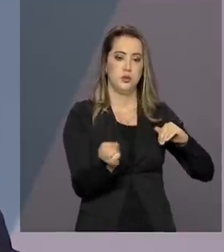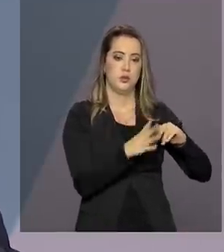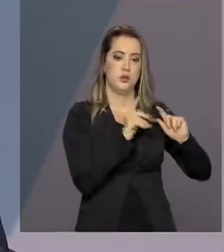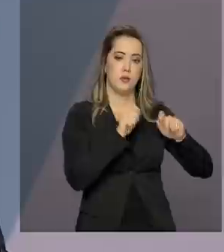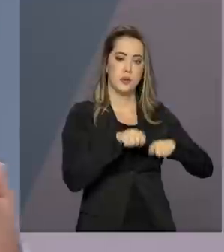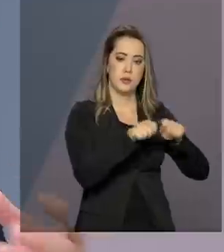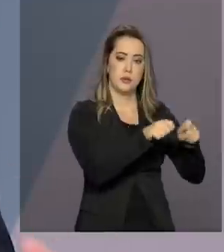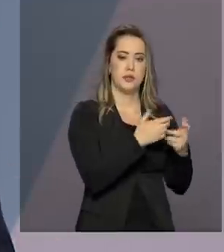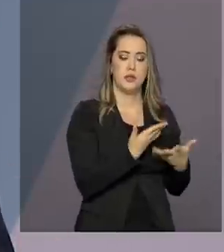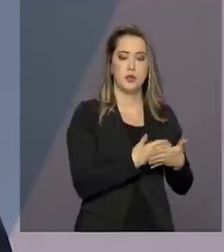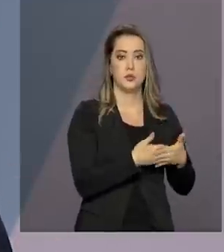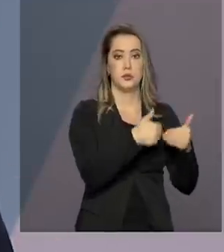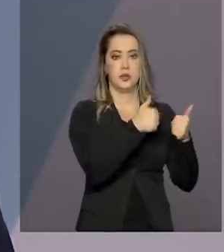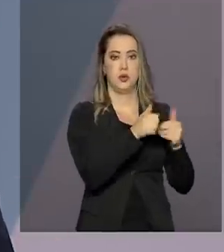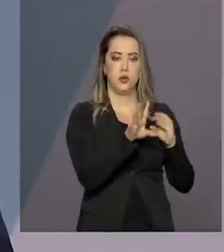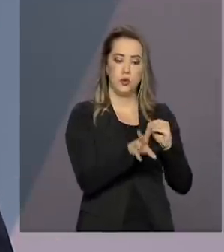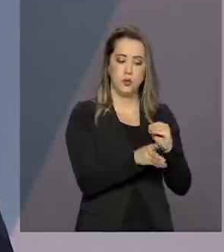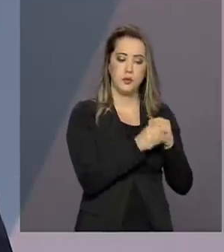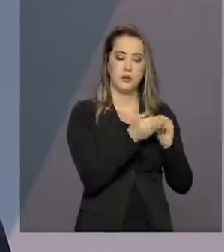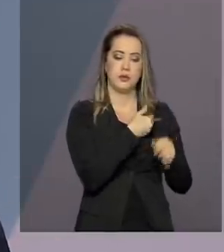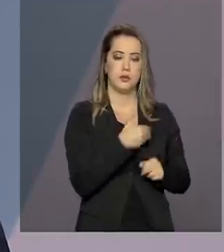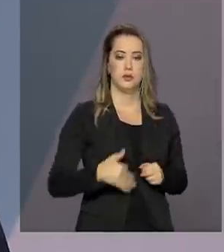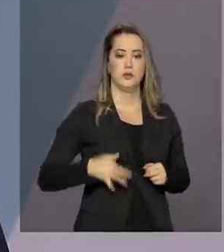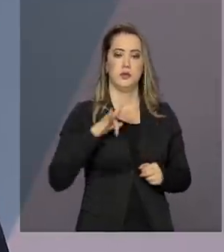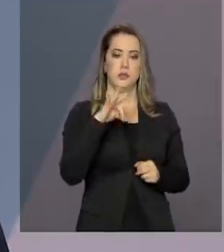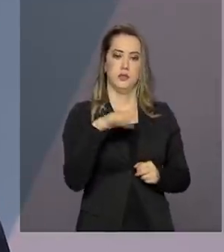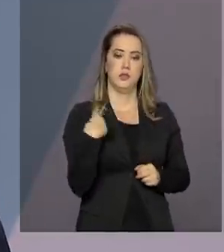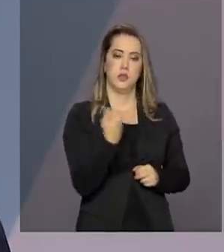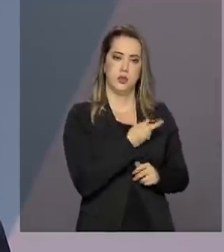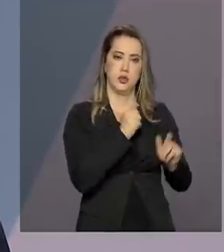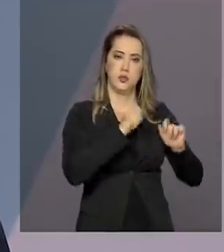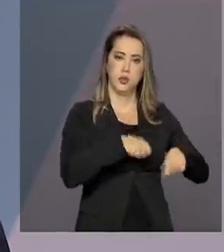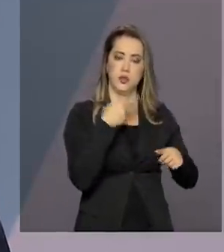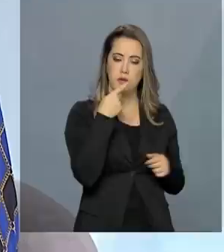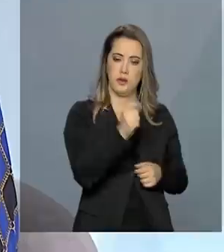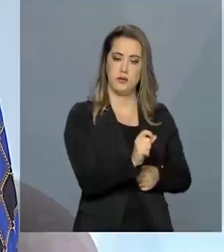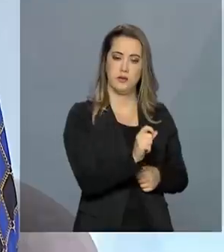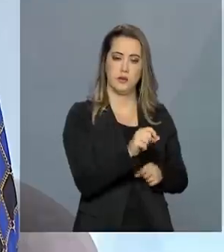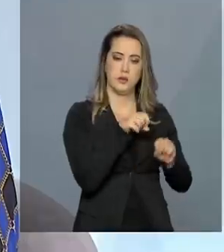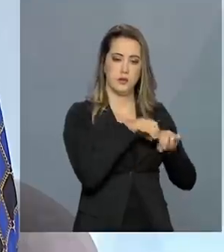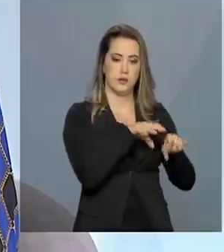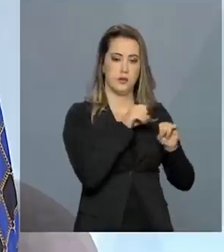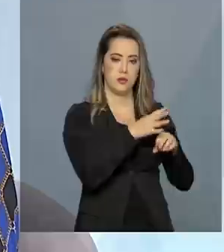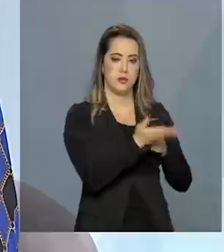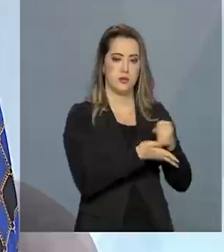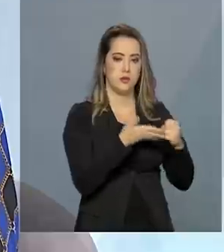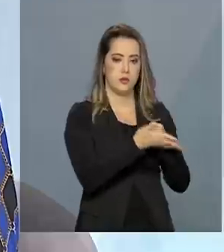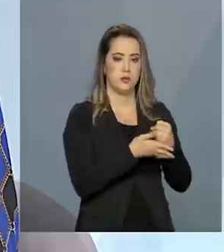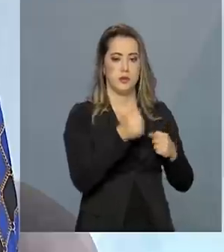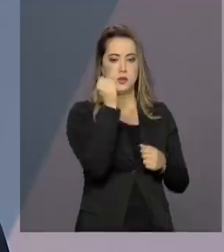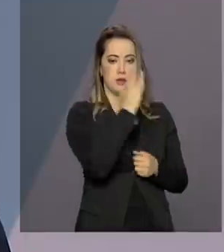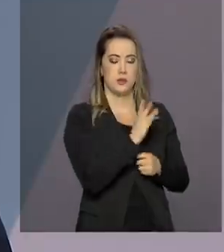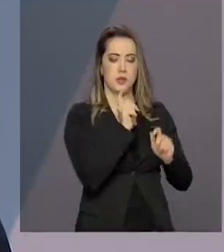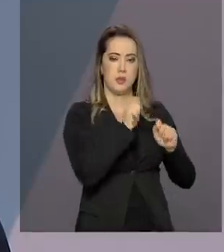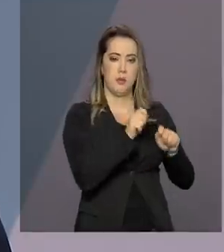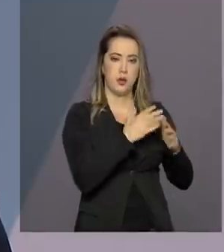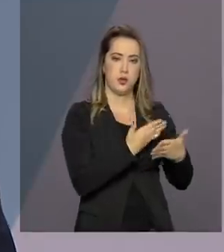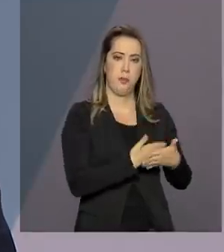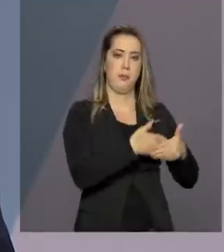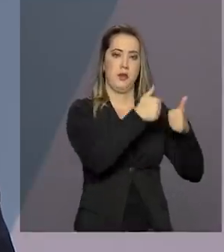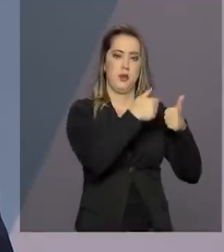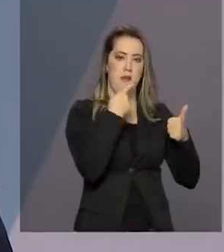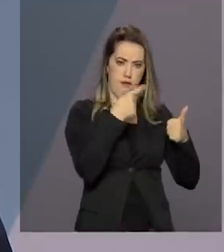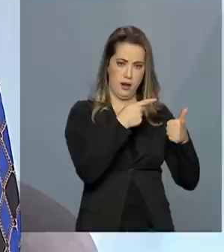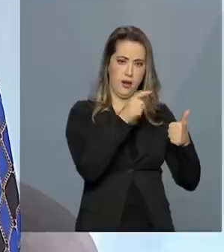modelo como maior complementação da União, a gente pode dizer que a educação básica no Brasil vai melhorar? A gente consegue